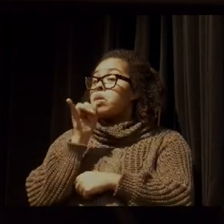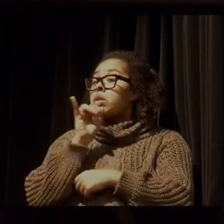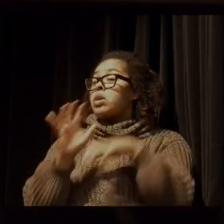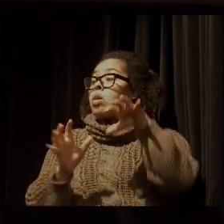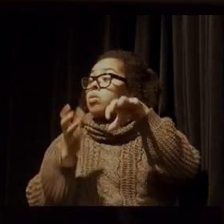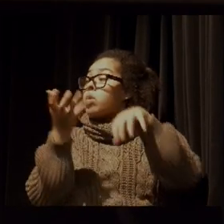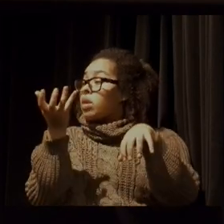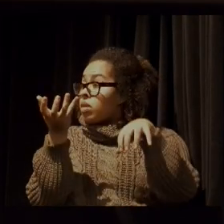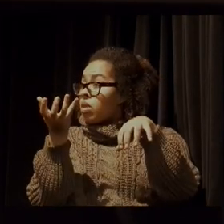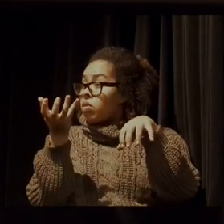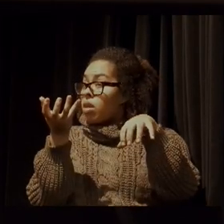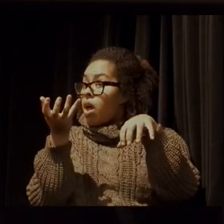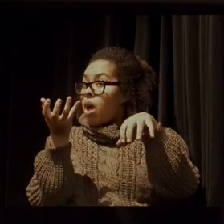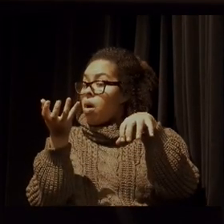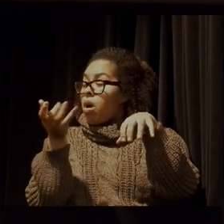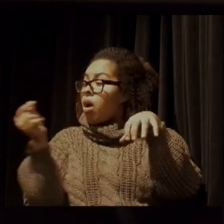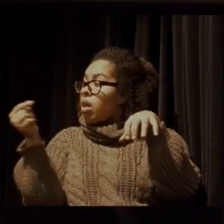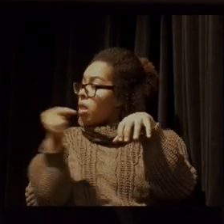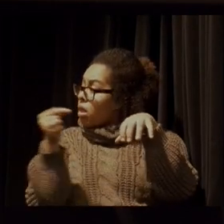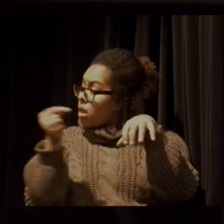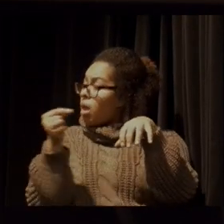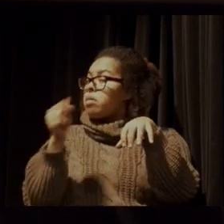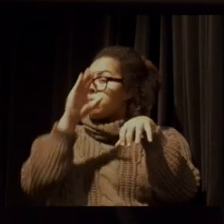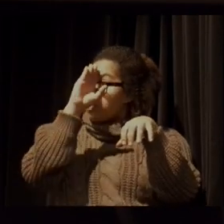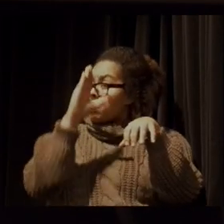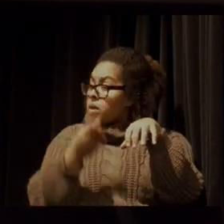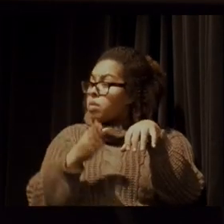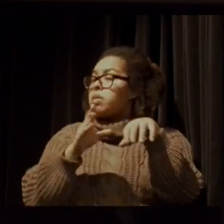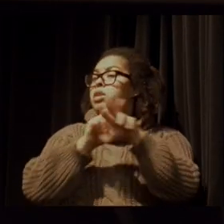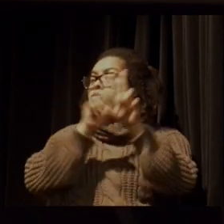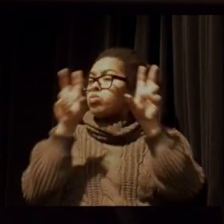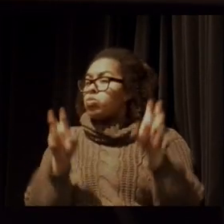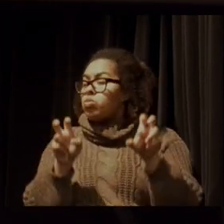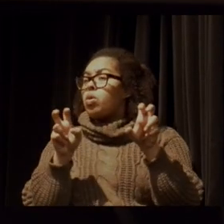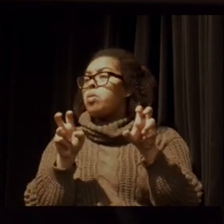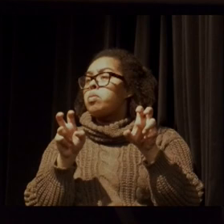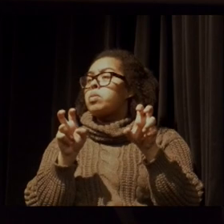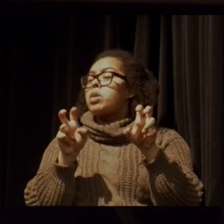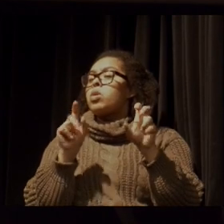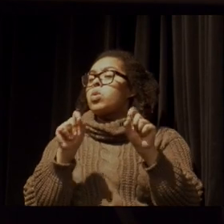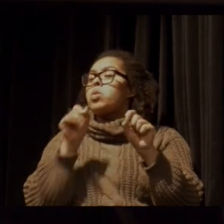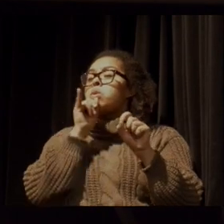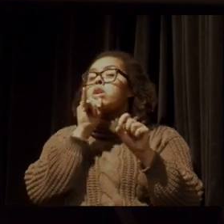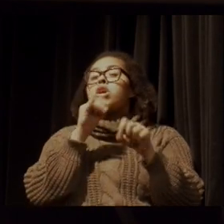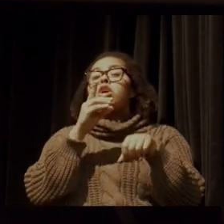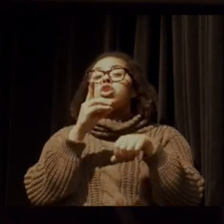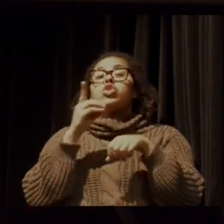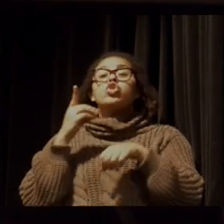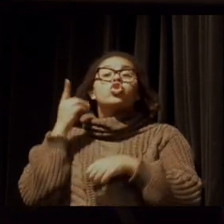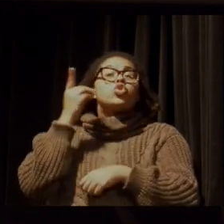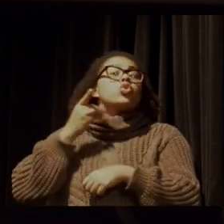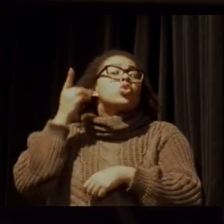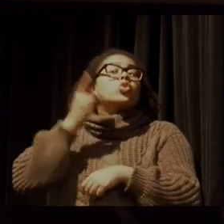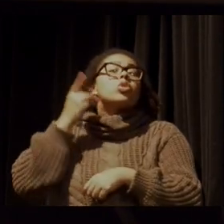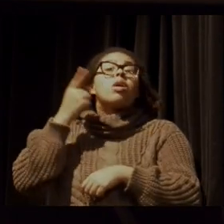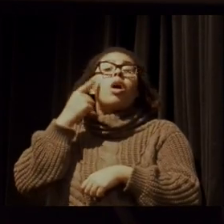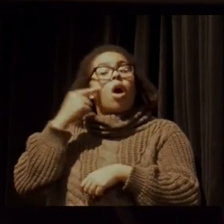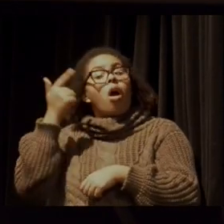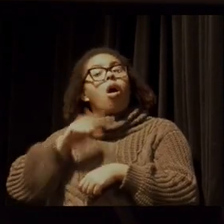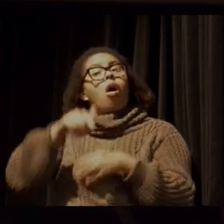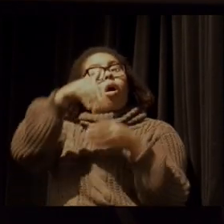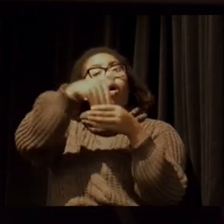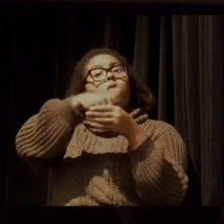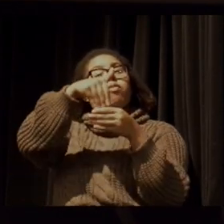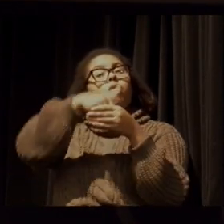Congresso Nacional, especialmente em relação à Câmara, todo o deputado que está lá está com voto, está eleito,